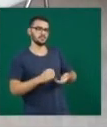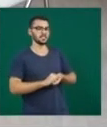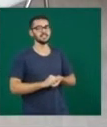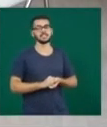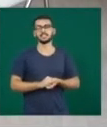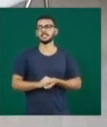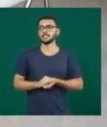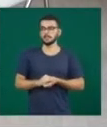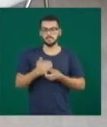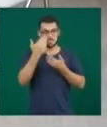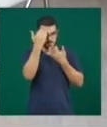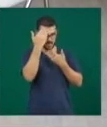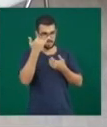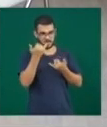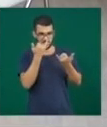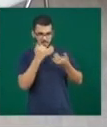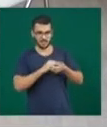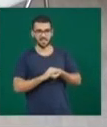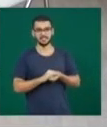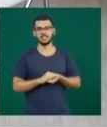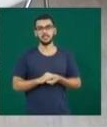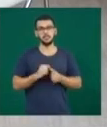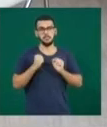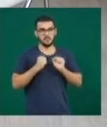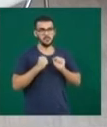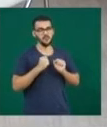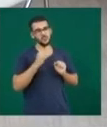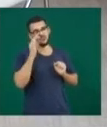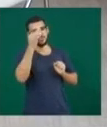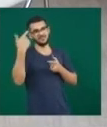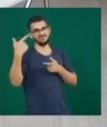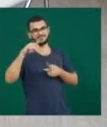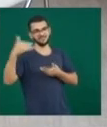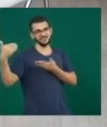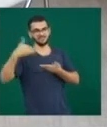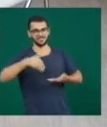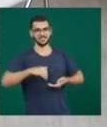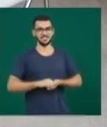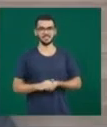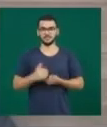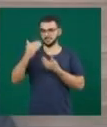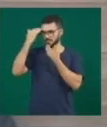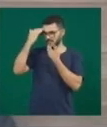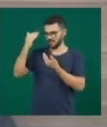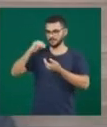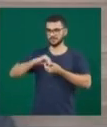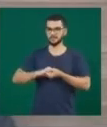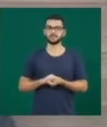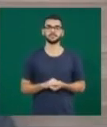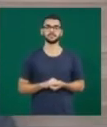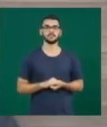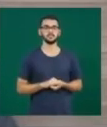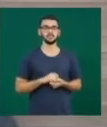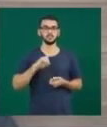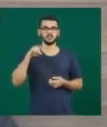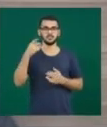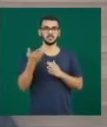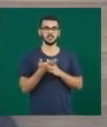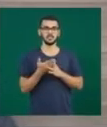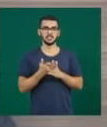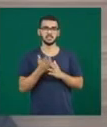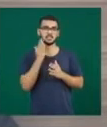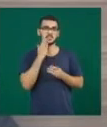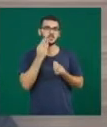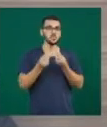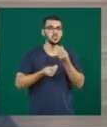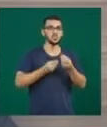muito obrigado mais uma vez pelas informações e sempre contamos com a presença do senhor aqui no estúdio. Eu que agradeço. Muito obrigado. Depois do intervalo, você vai saber o que vai